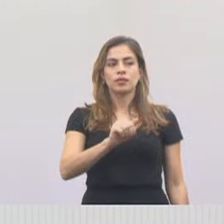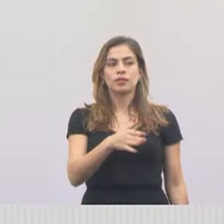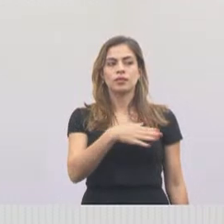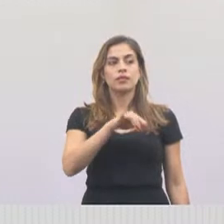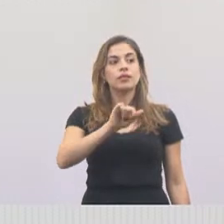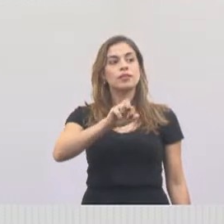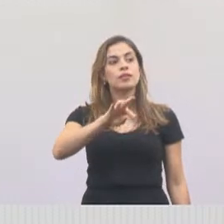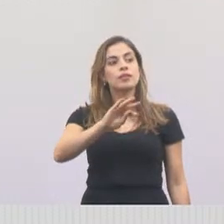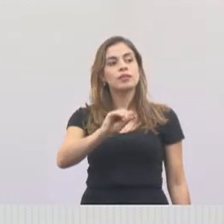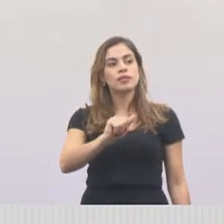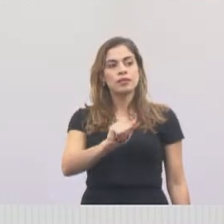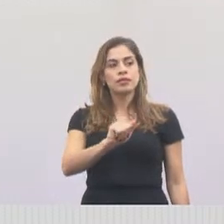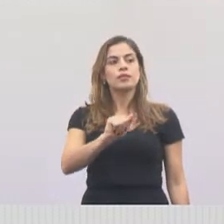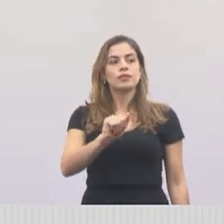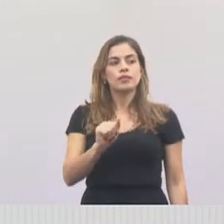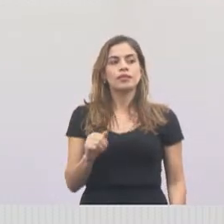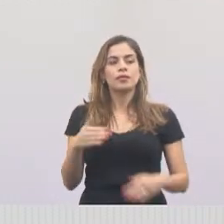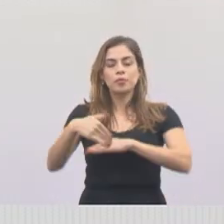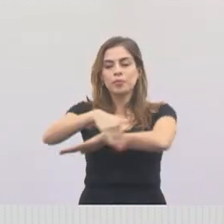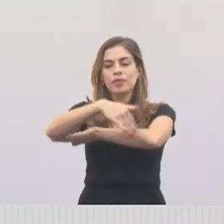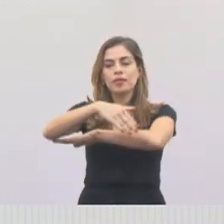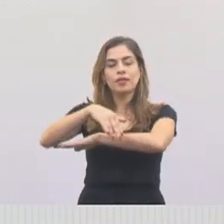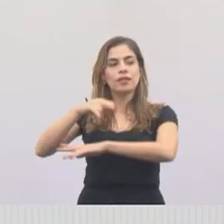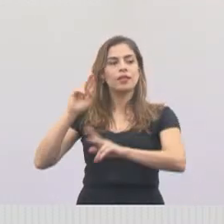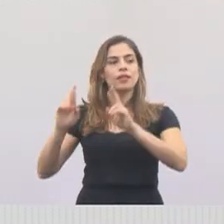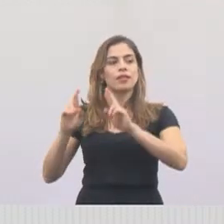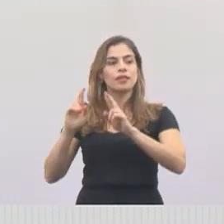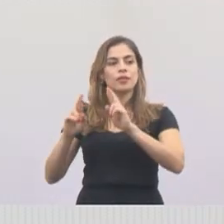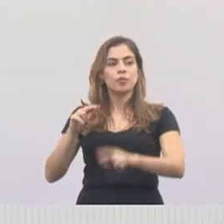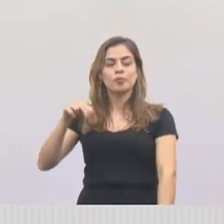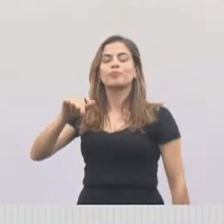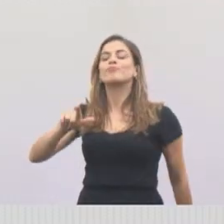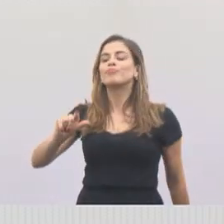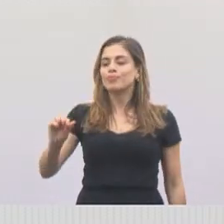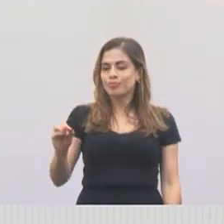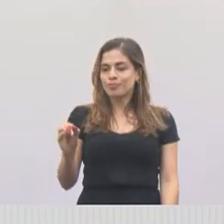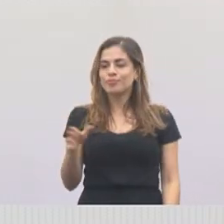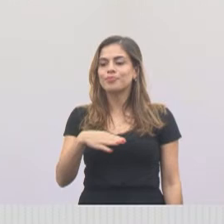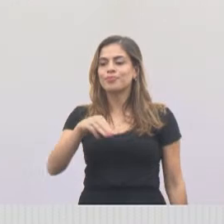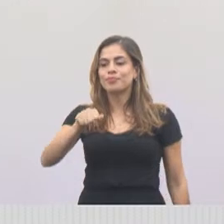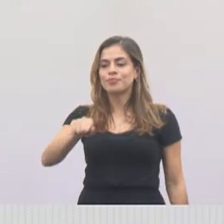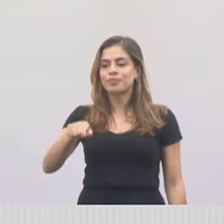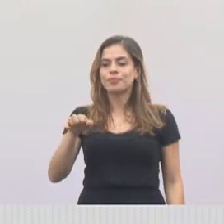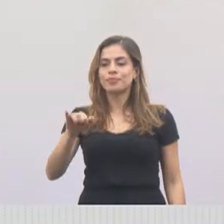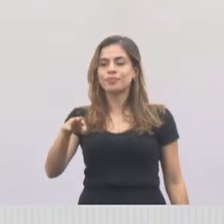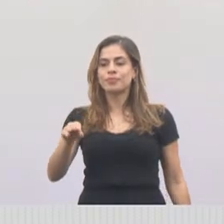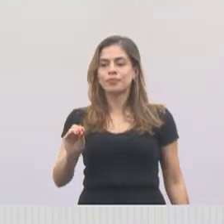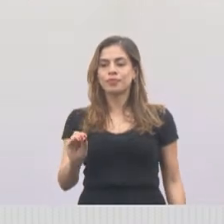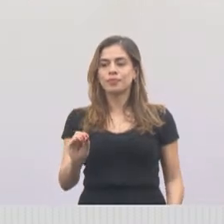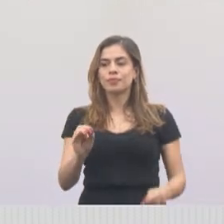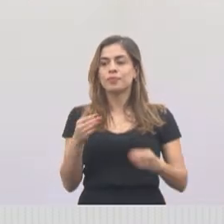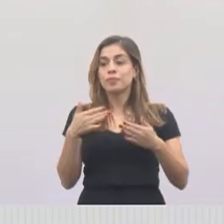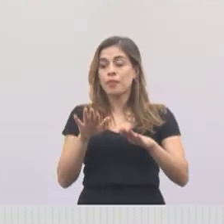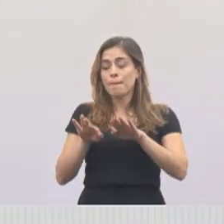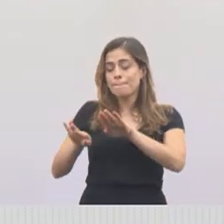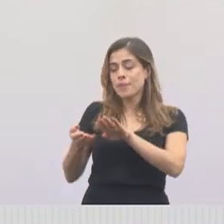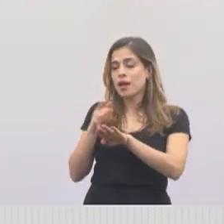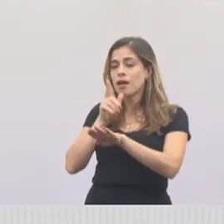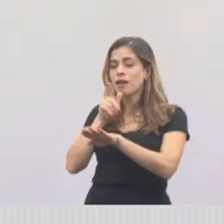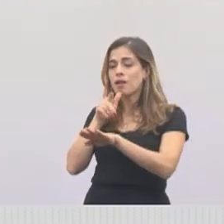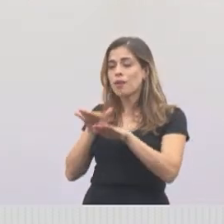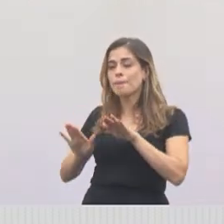temos que fazer uma caída maior na guia e sarjeta ali, porque ela está parando,